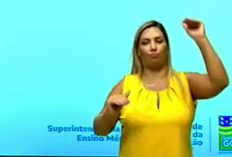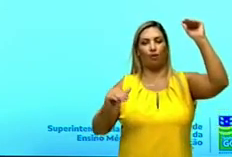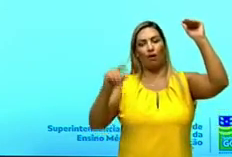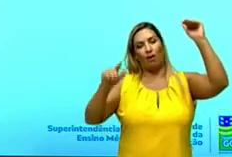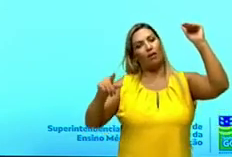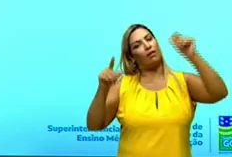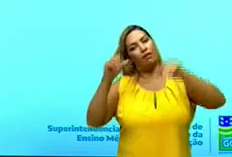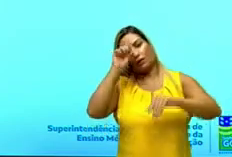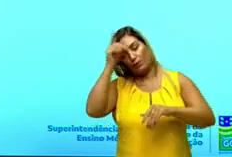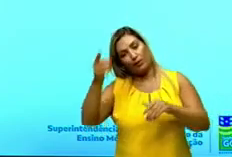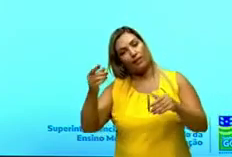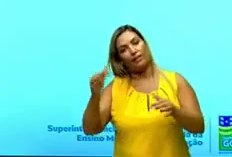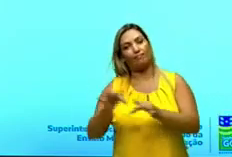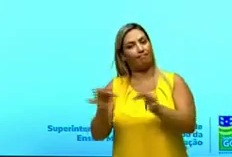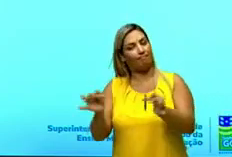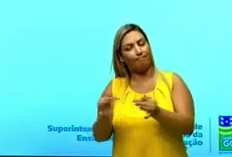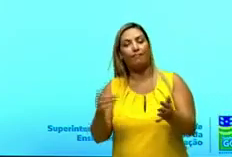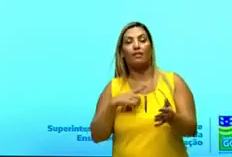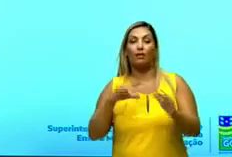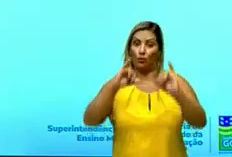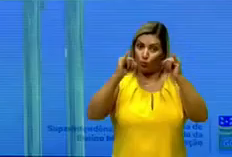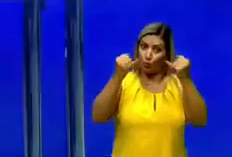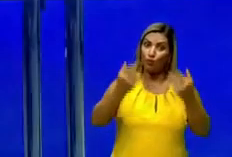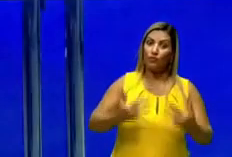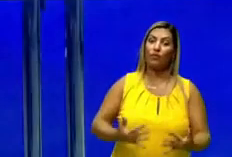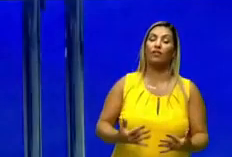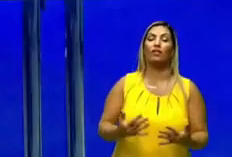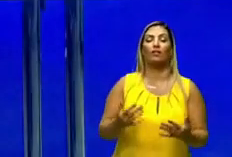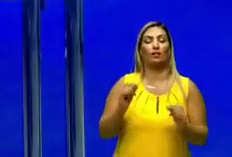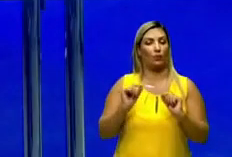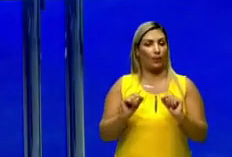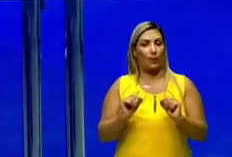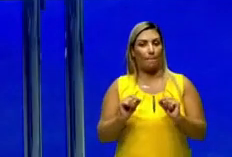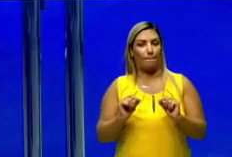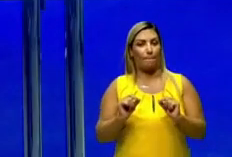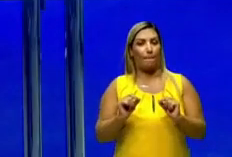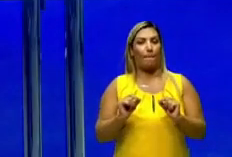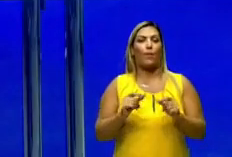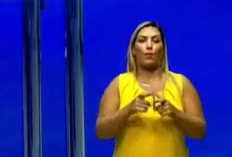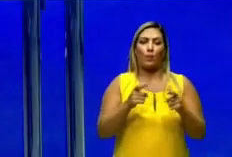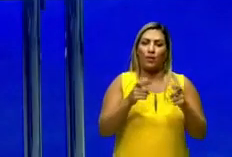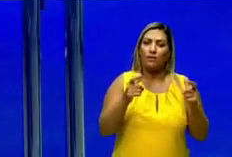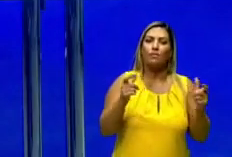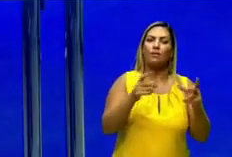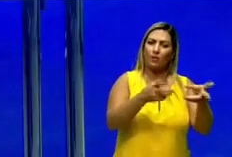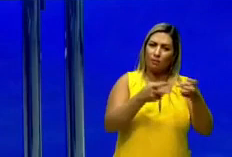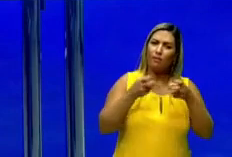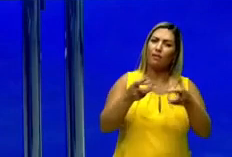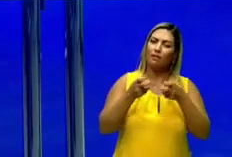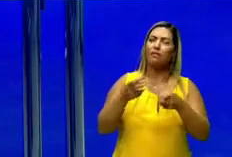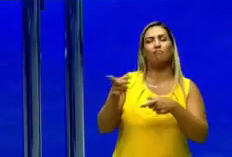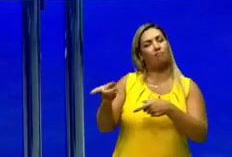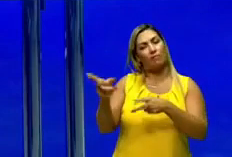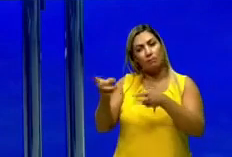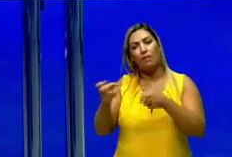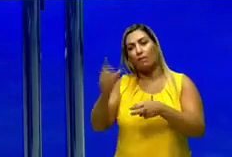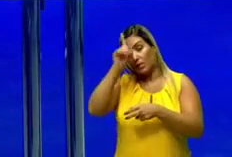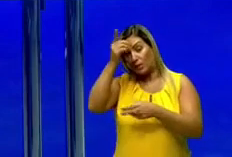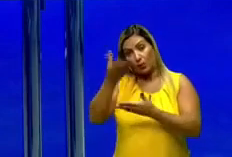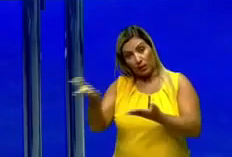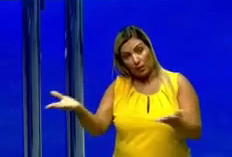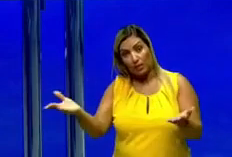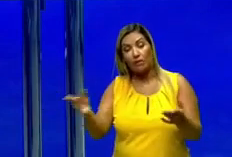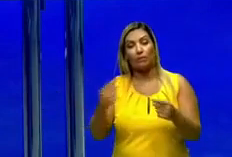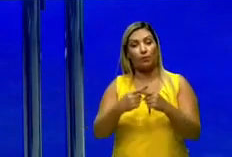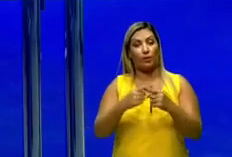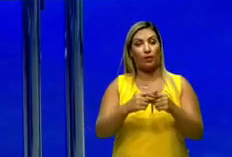justifica, muitas vezes se justifica o crescimento de exploração dos recursos naturais pelo